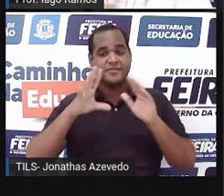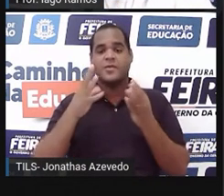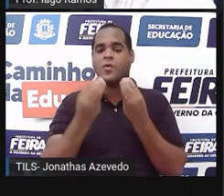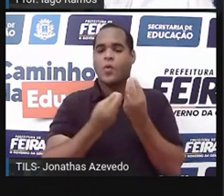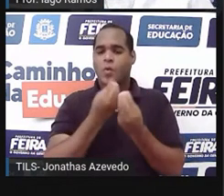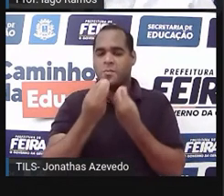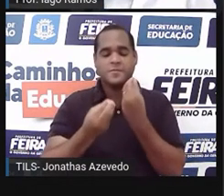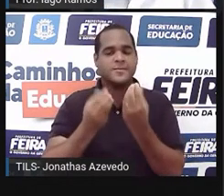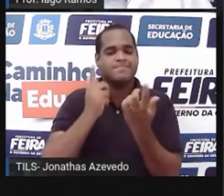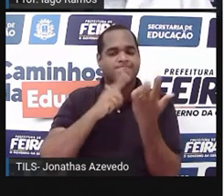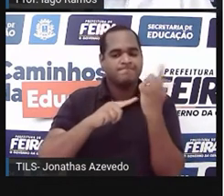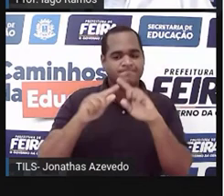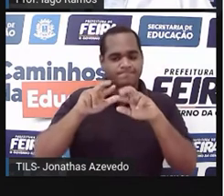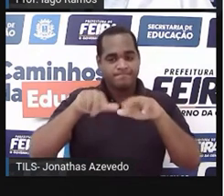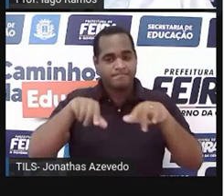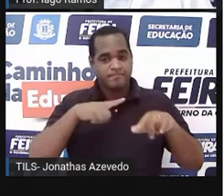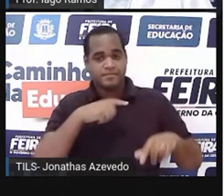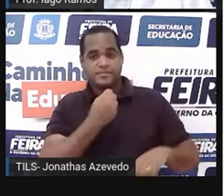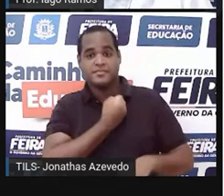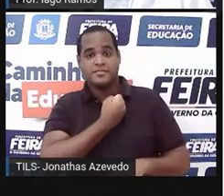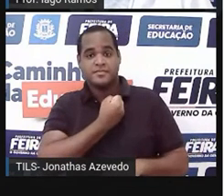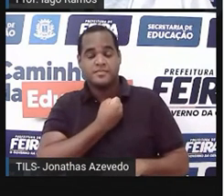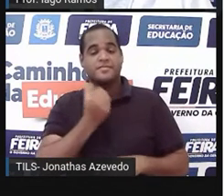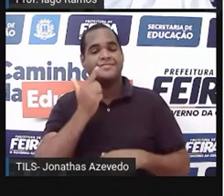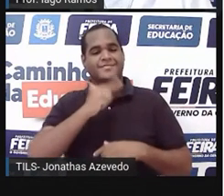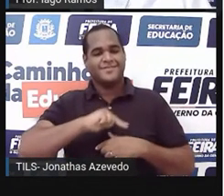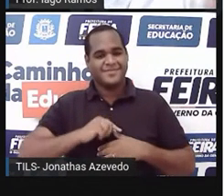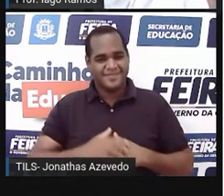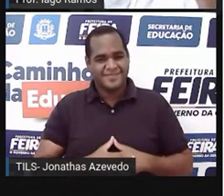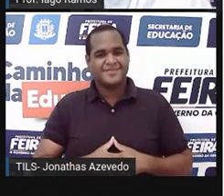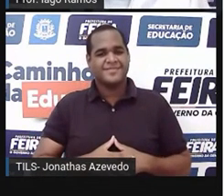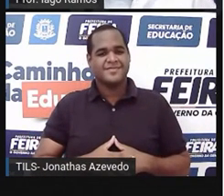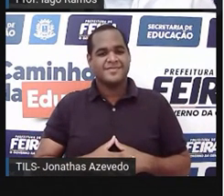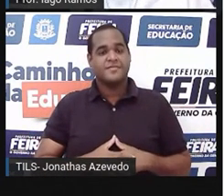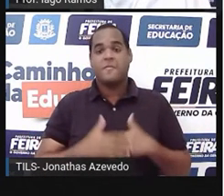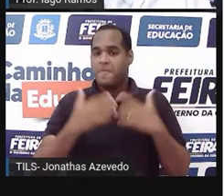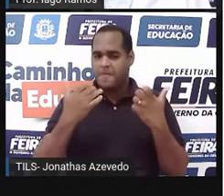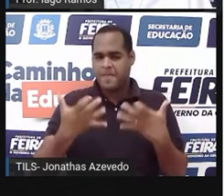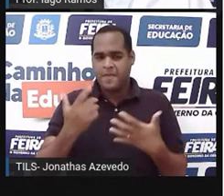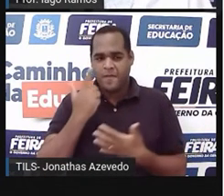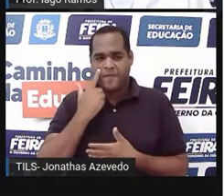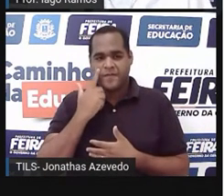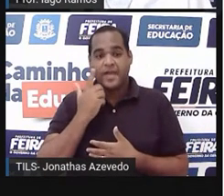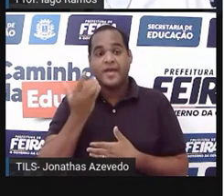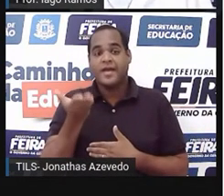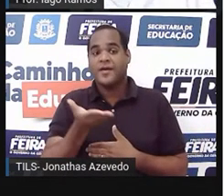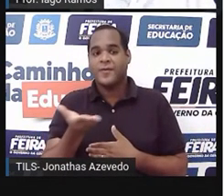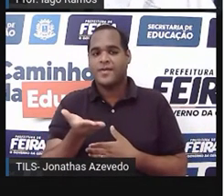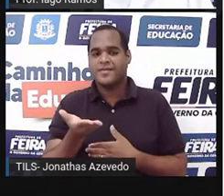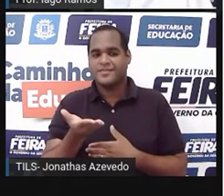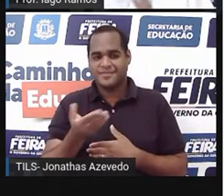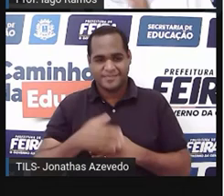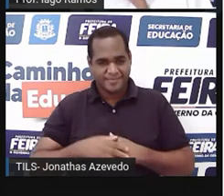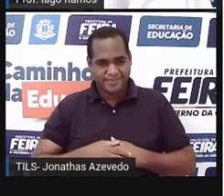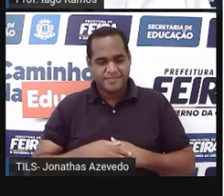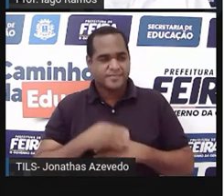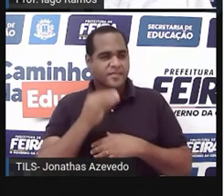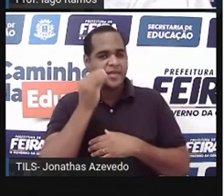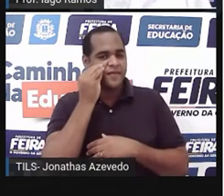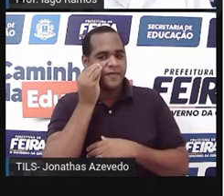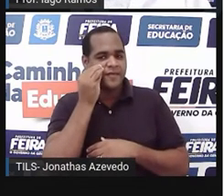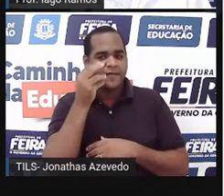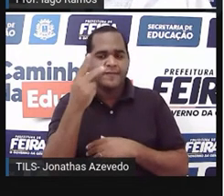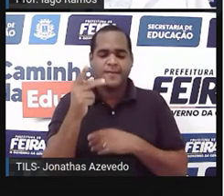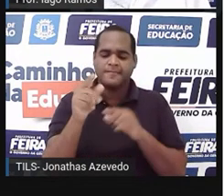que a gente vai colocar aquele número na reta numérica. Então vamos fazer isso aqui agora, tá bom? Para ver como é que de